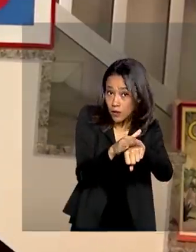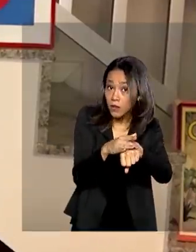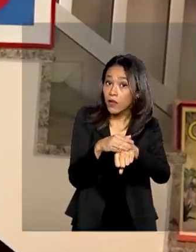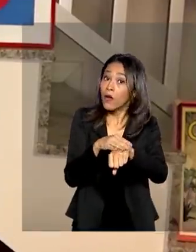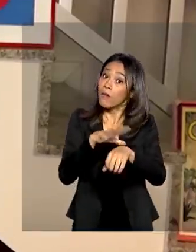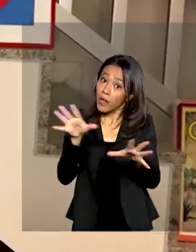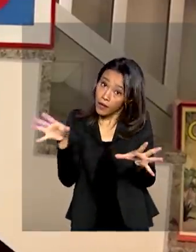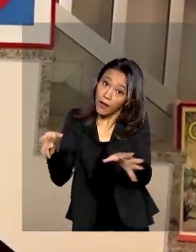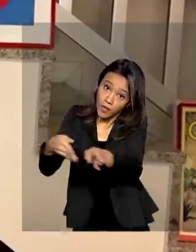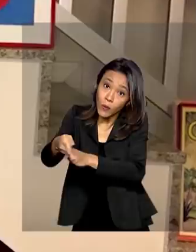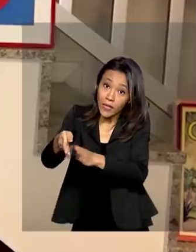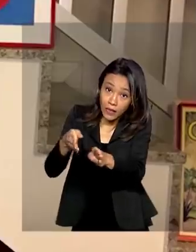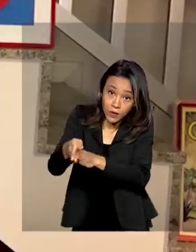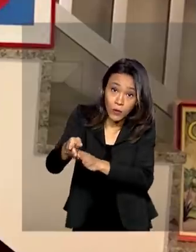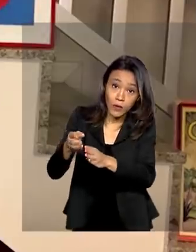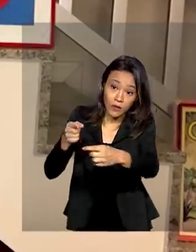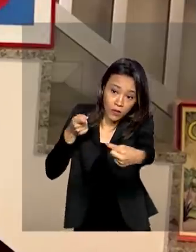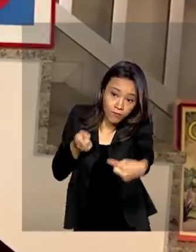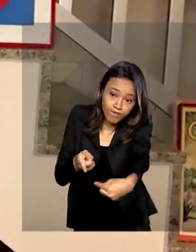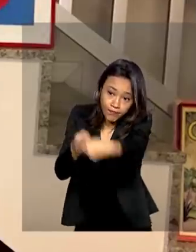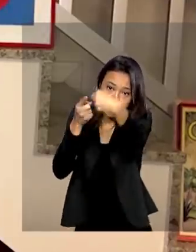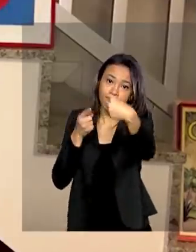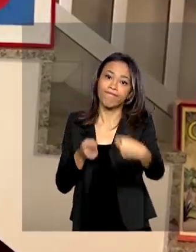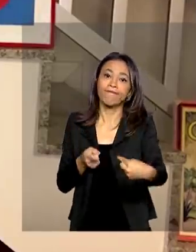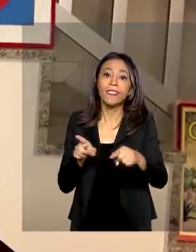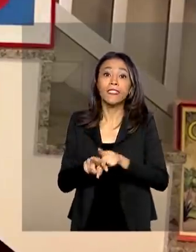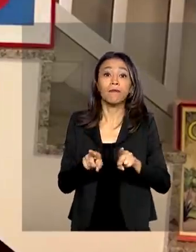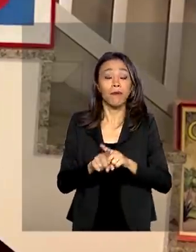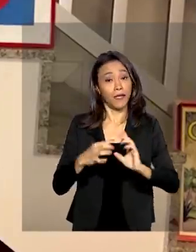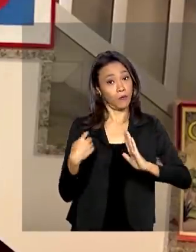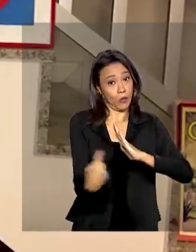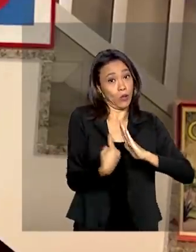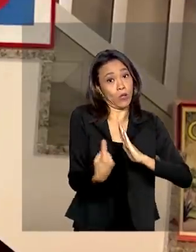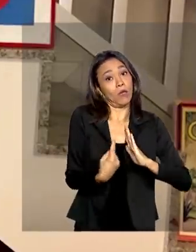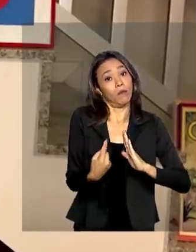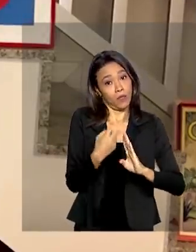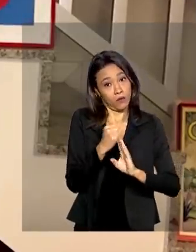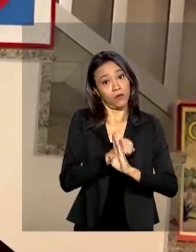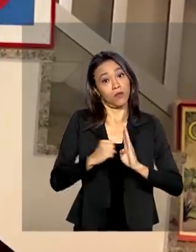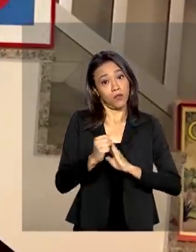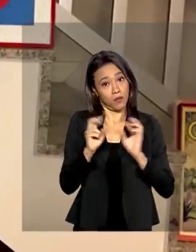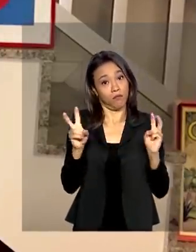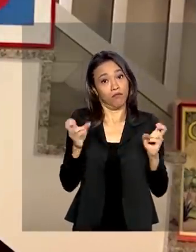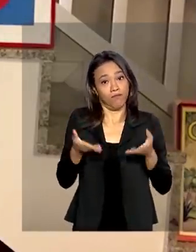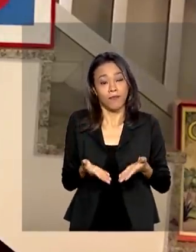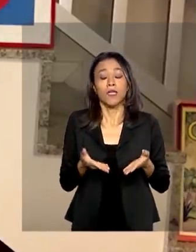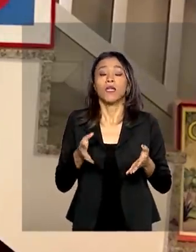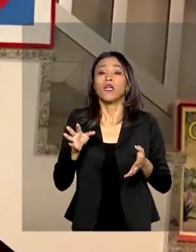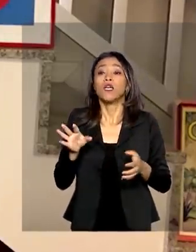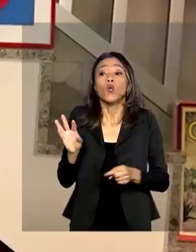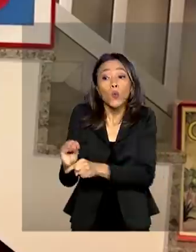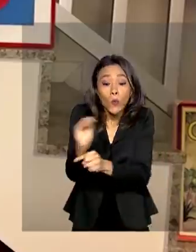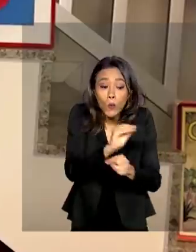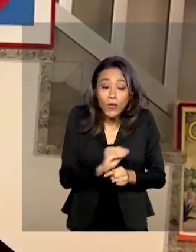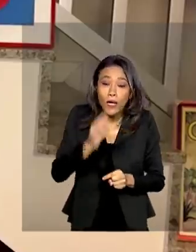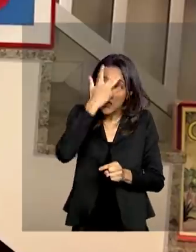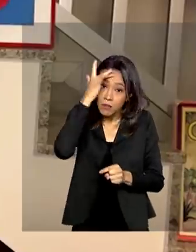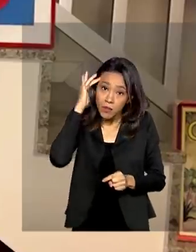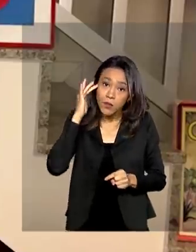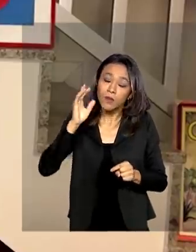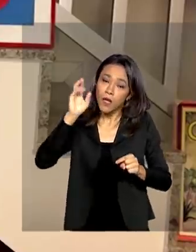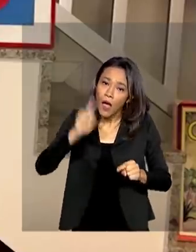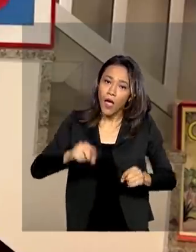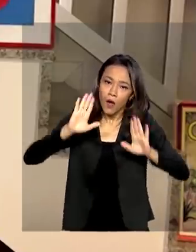sejam mais adequadas, inclusive sobre isolamento social. E disse que cuidar das pessoas é prioridade